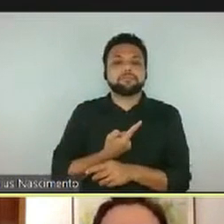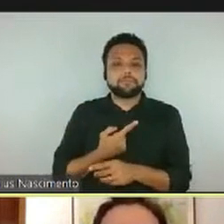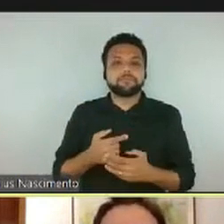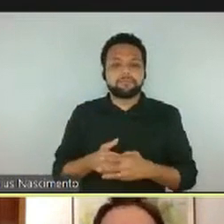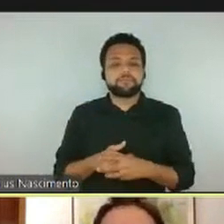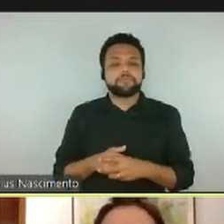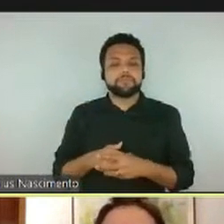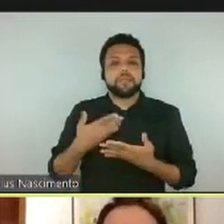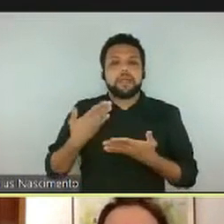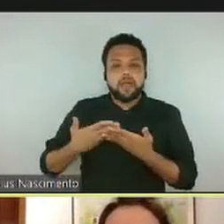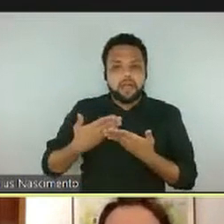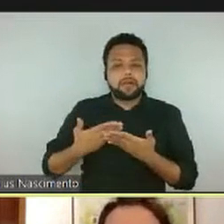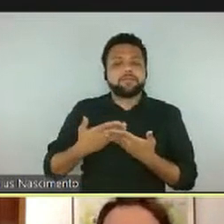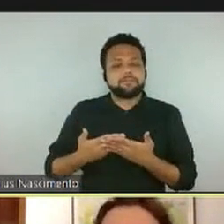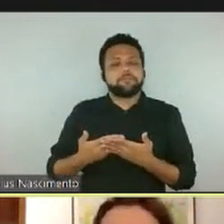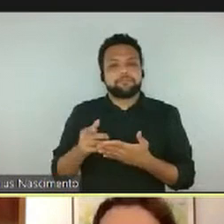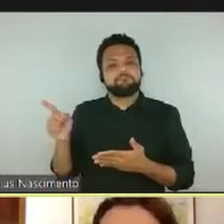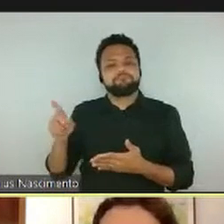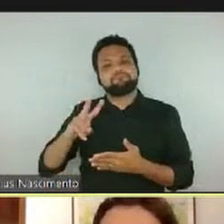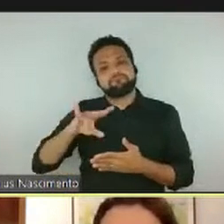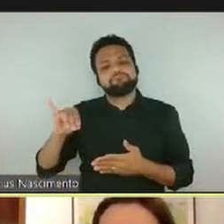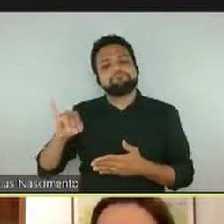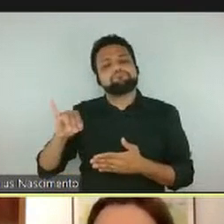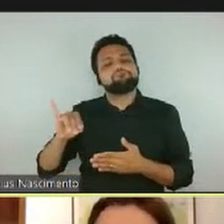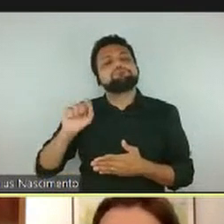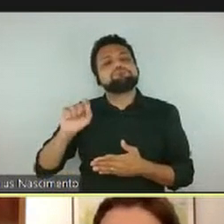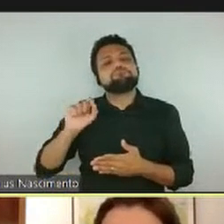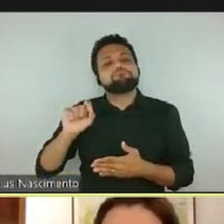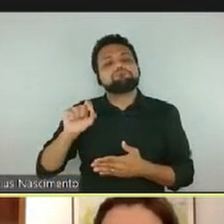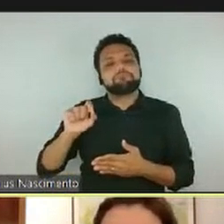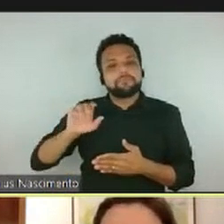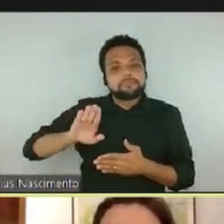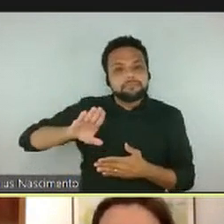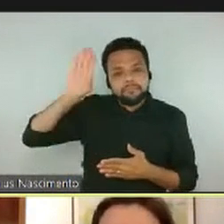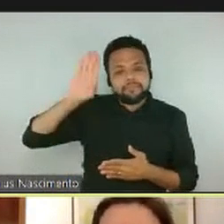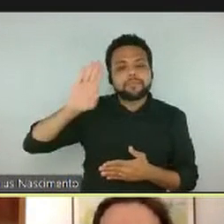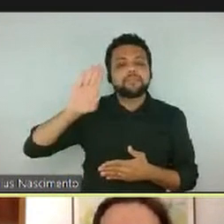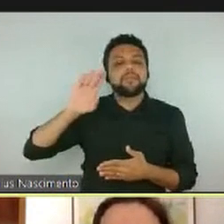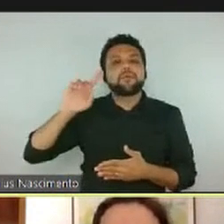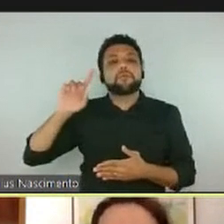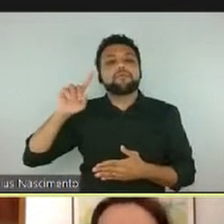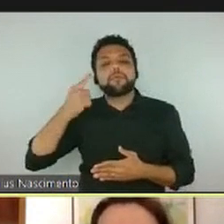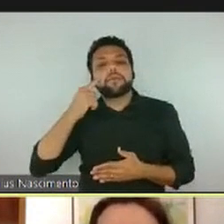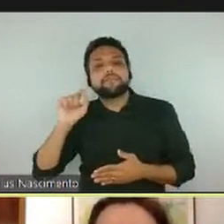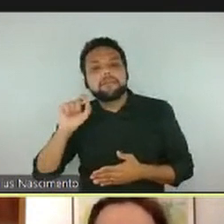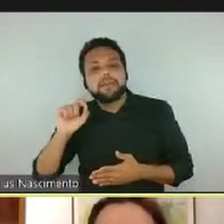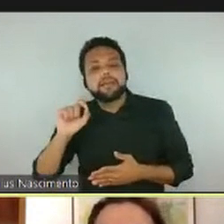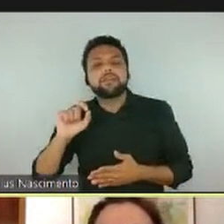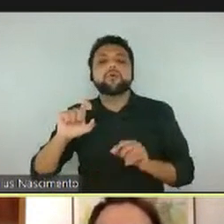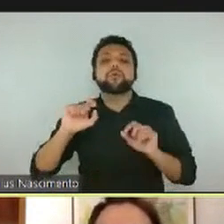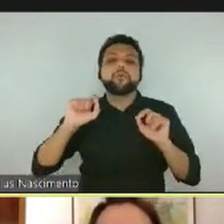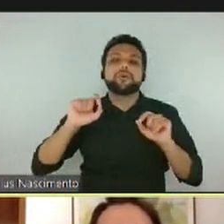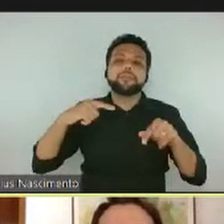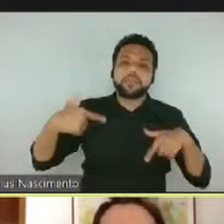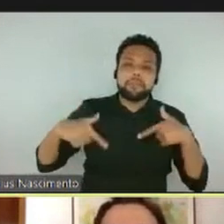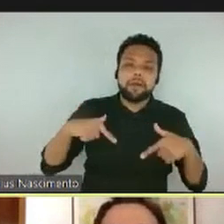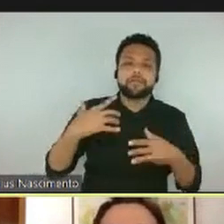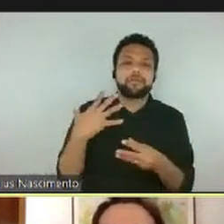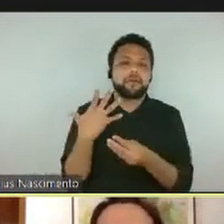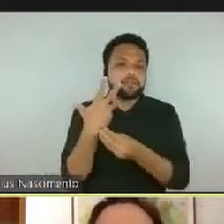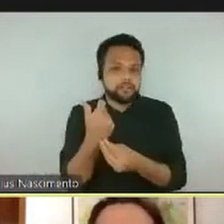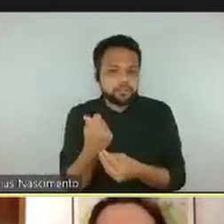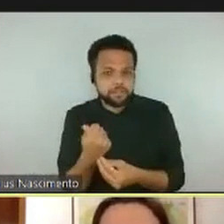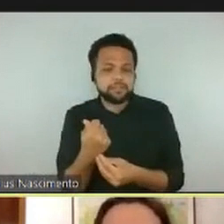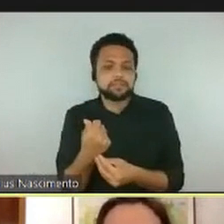aula, eles vão podendo levantar hipóteses sobre o que eles estão vendo, sobre o trabalho do artista, e,